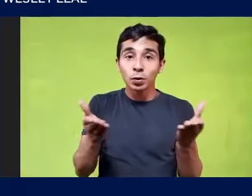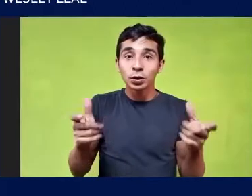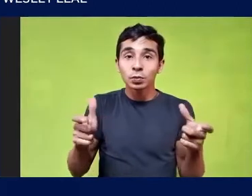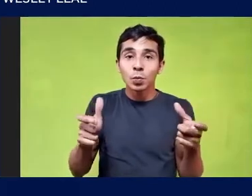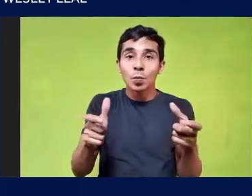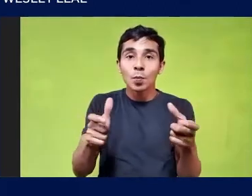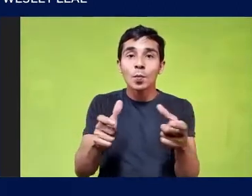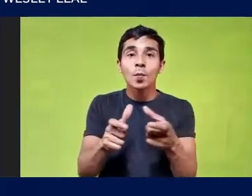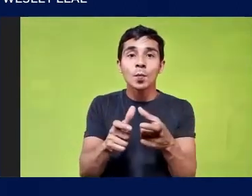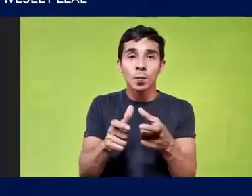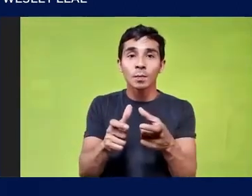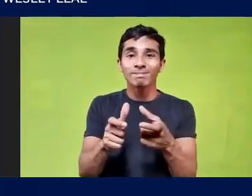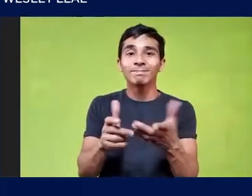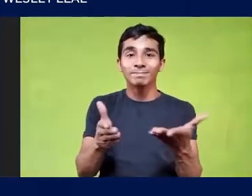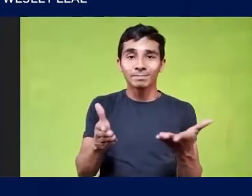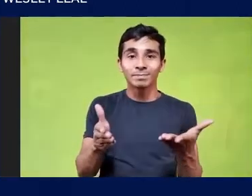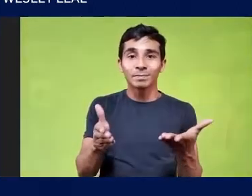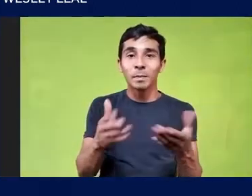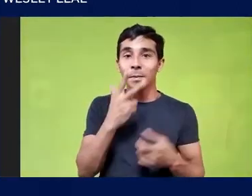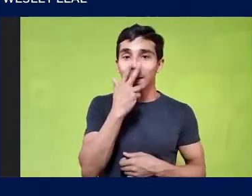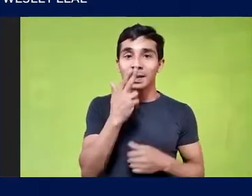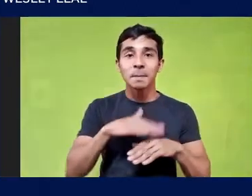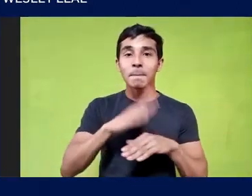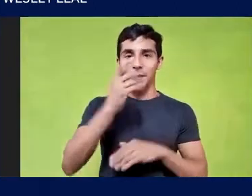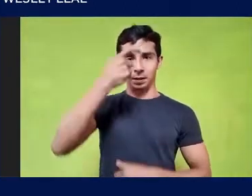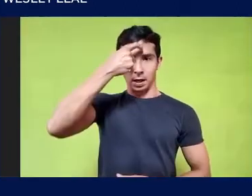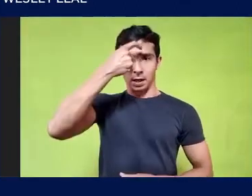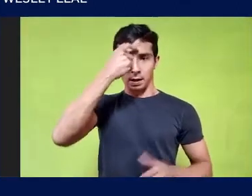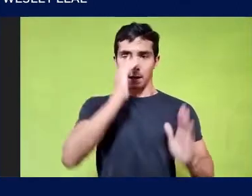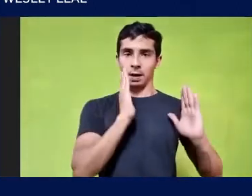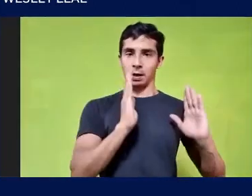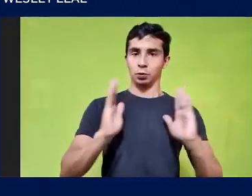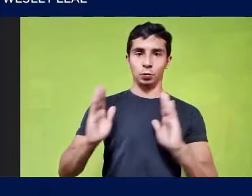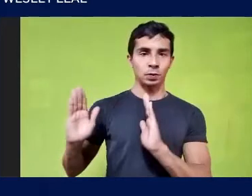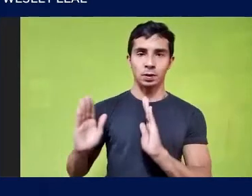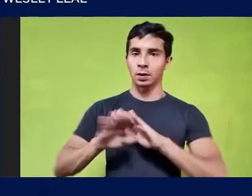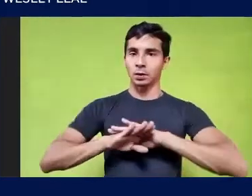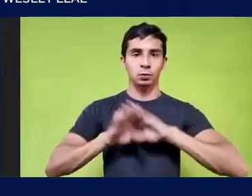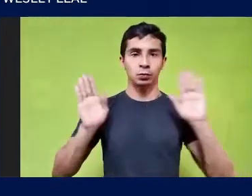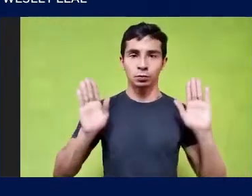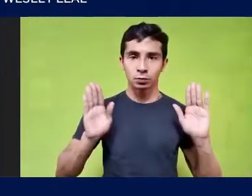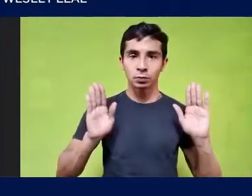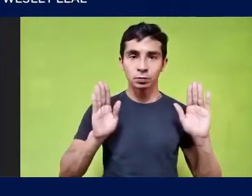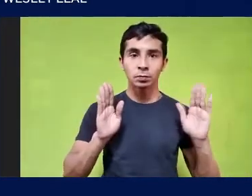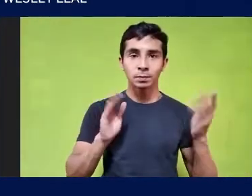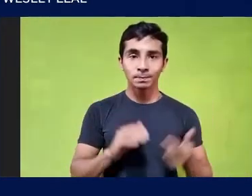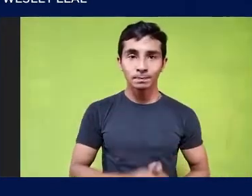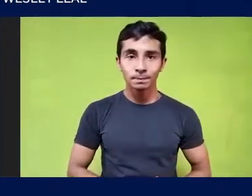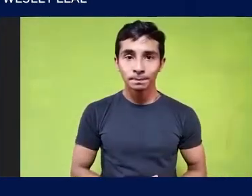E deu muita importância Para o argumento racional Tanto que Os mesmos instrumentos